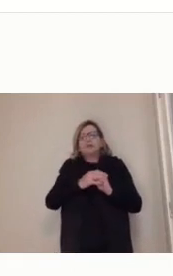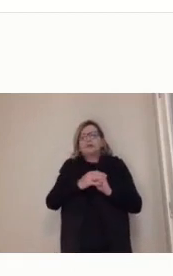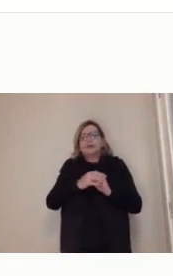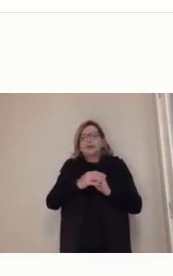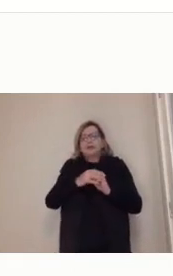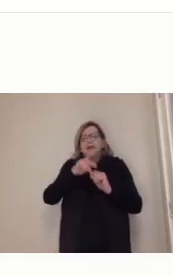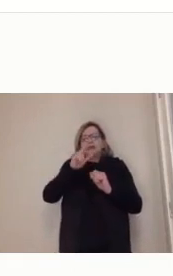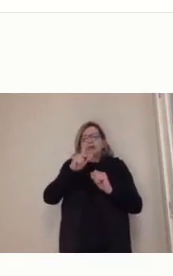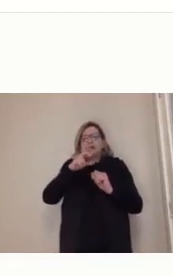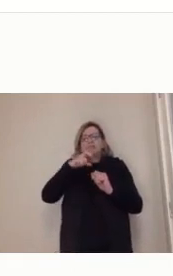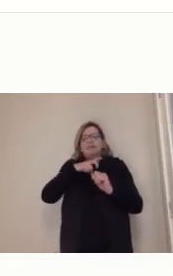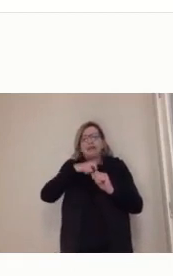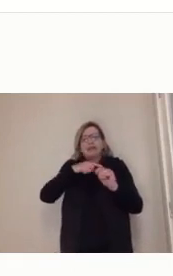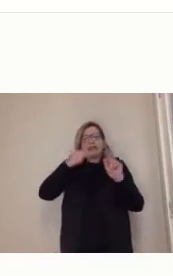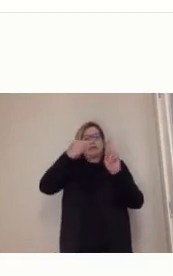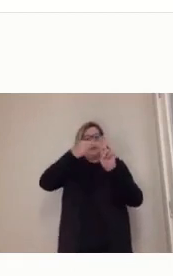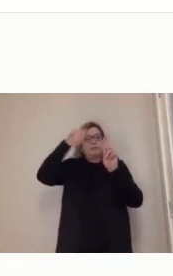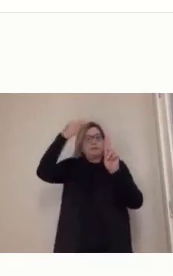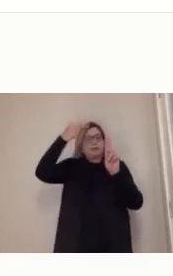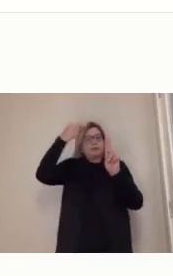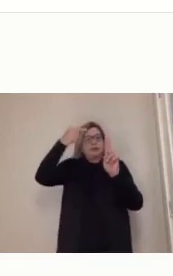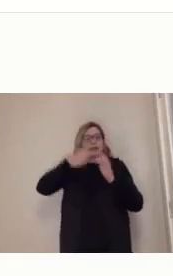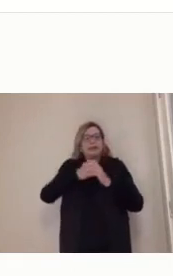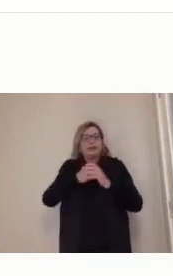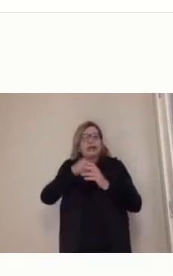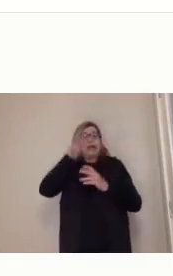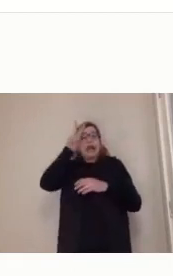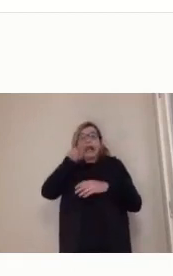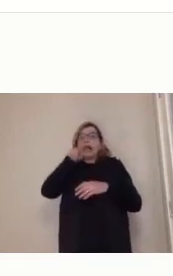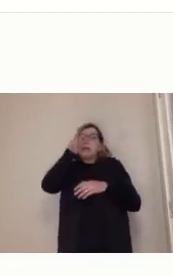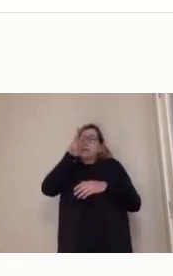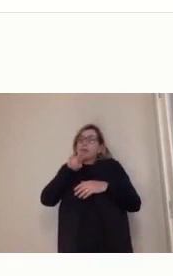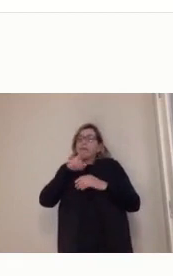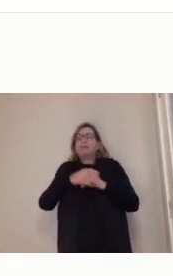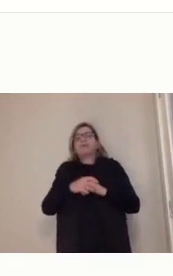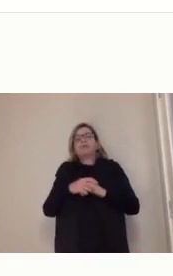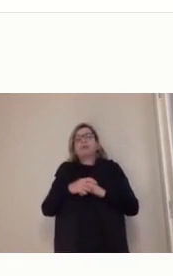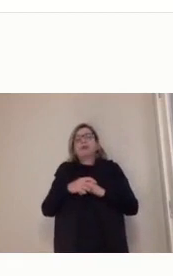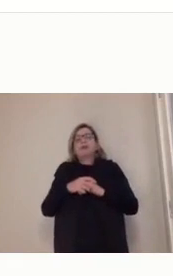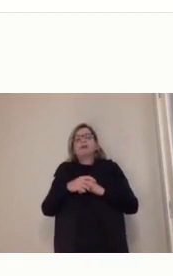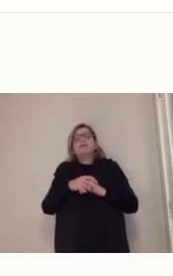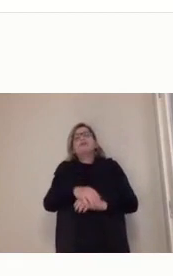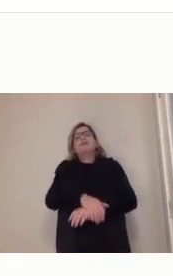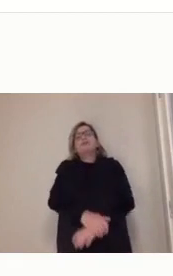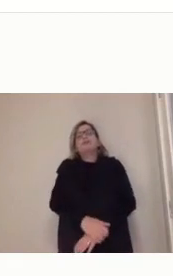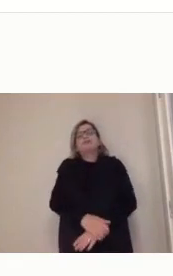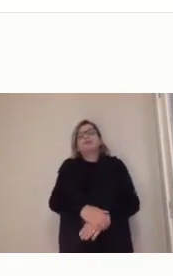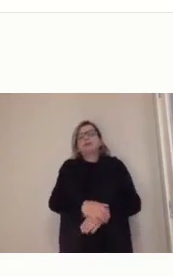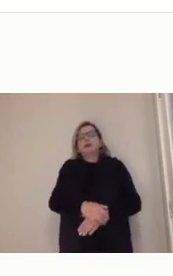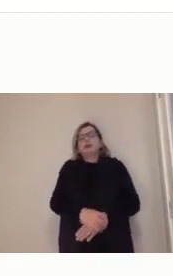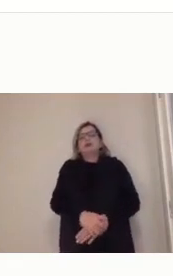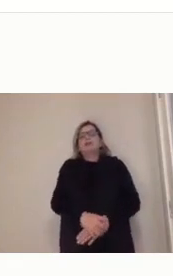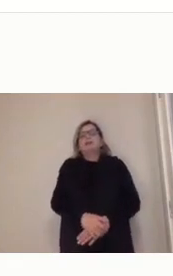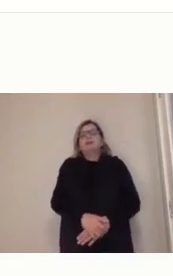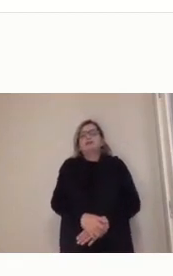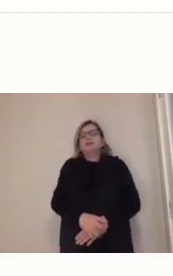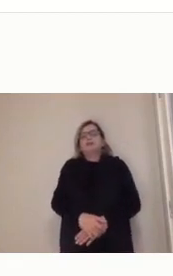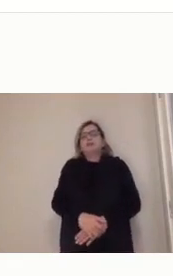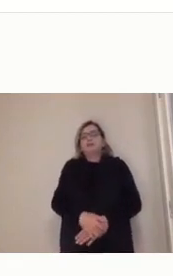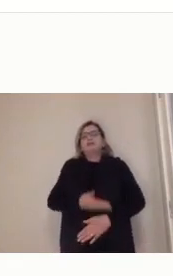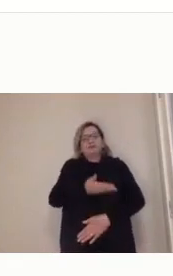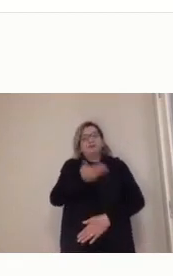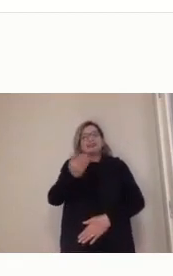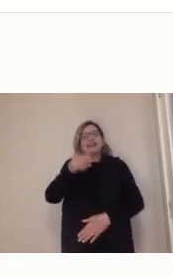abrangem diferentes modos de comunicação e de socialização de culturas e saberes. São estruturas abertas que